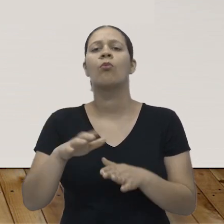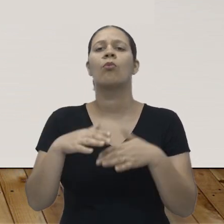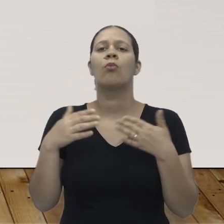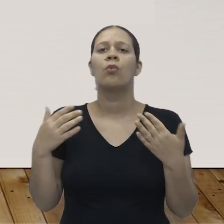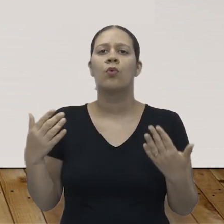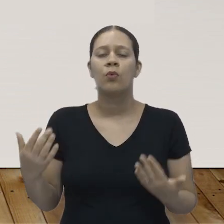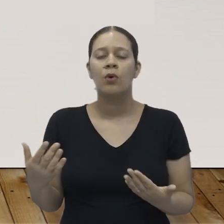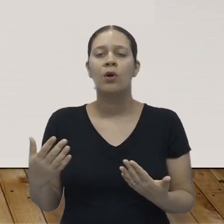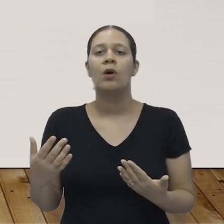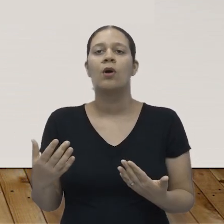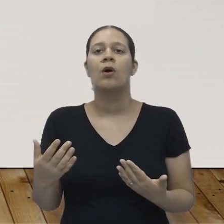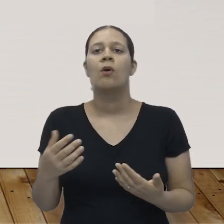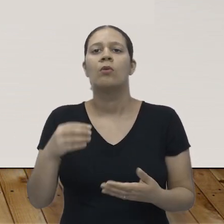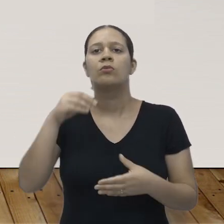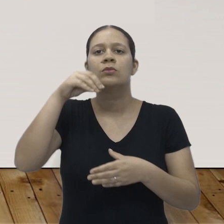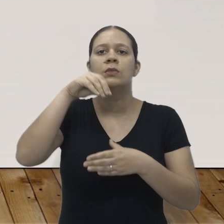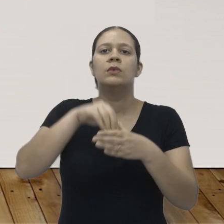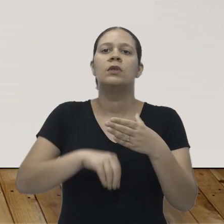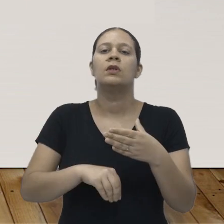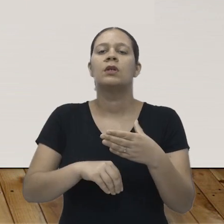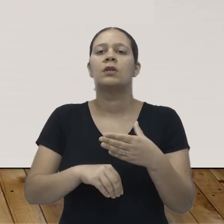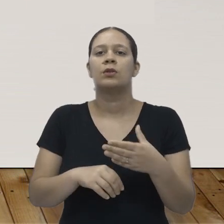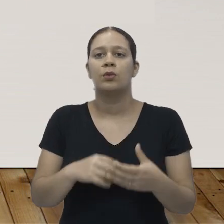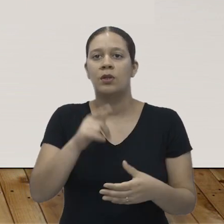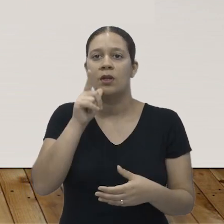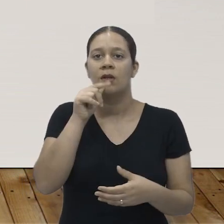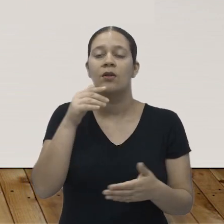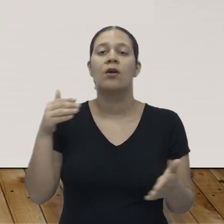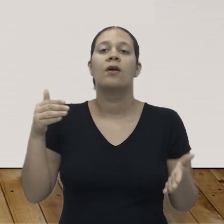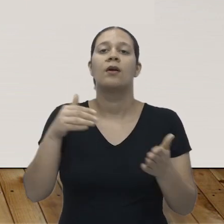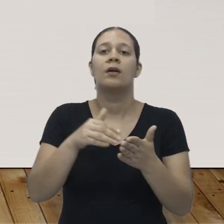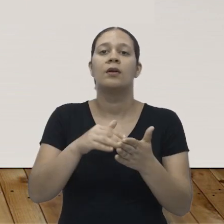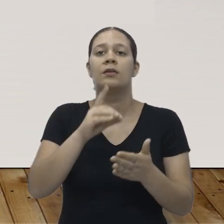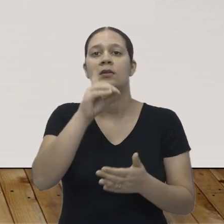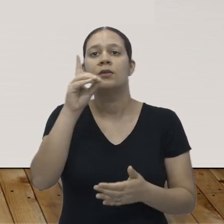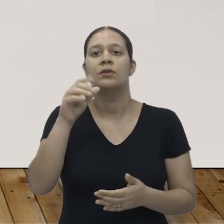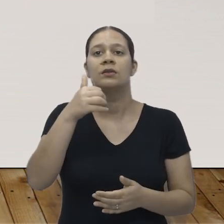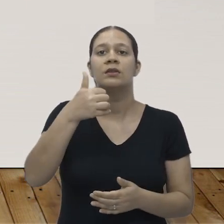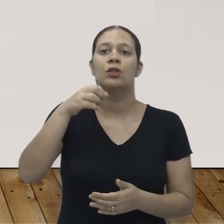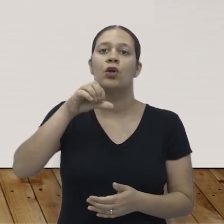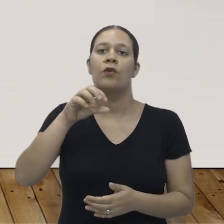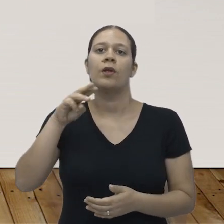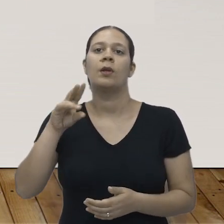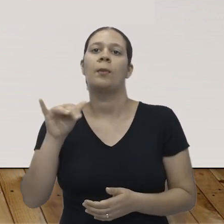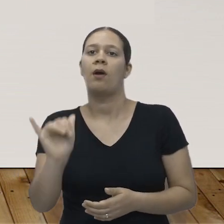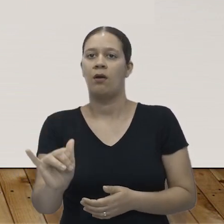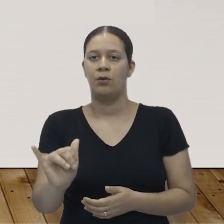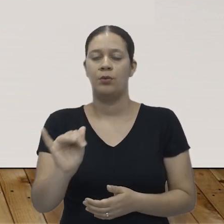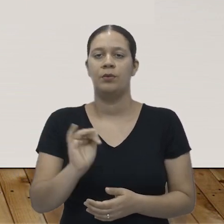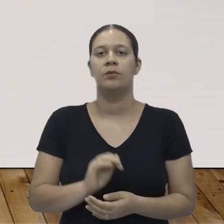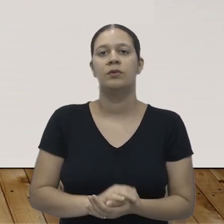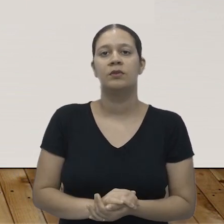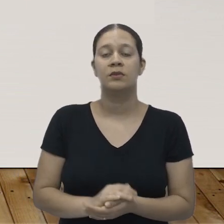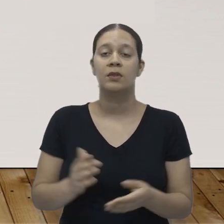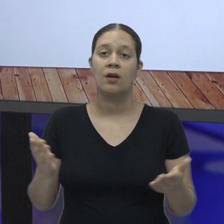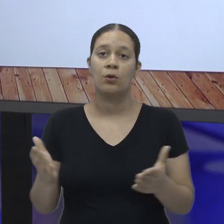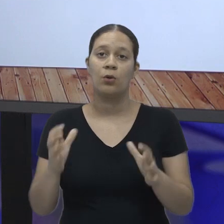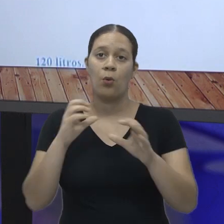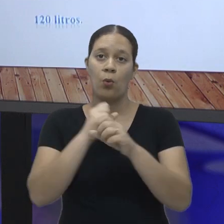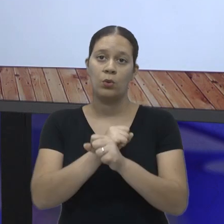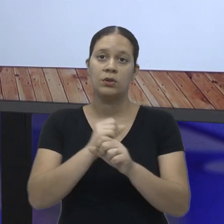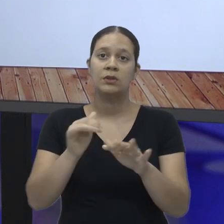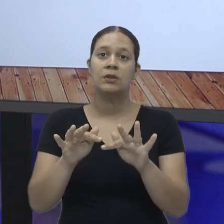água. Qual a quantidade de água que ficou no reservatório até o dia 19 de maio? Então,